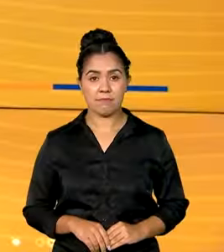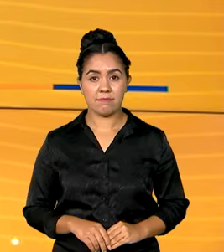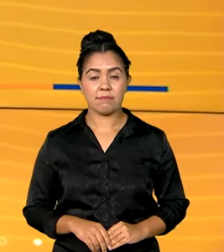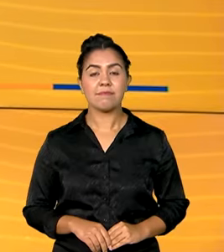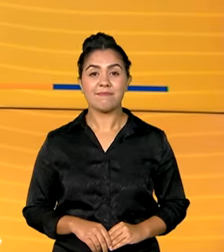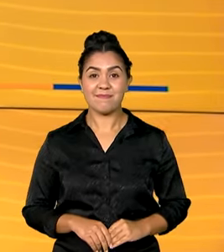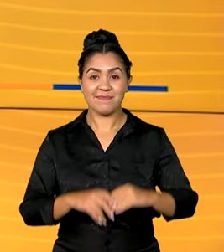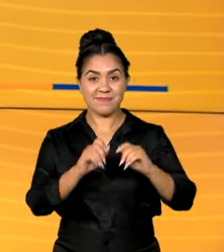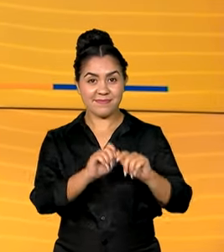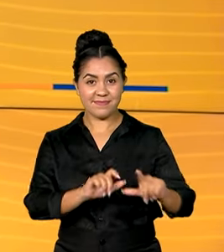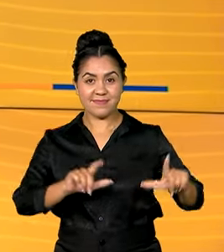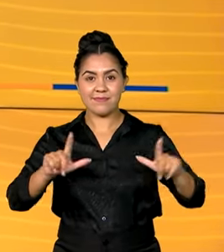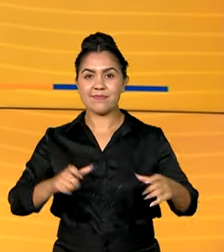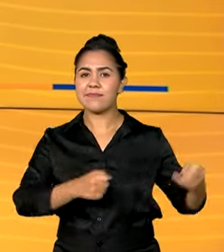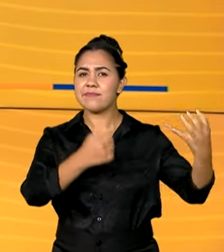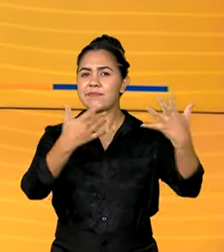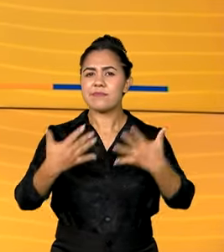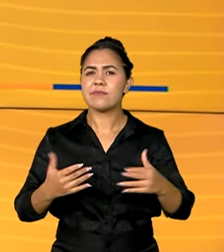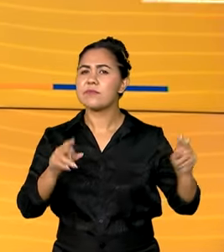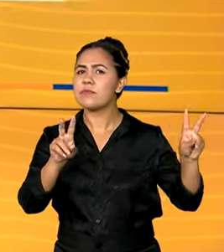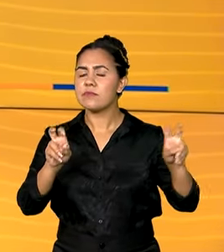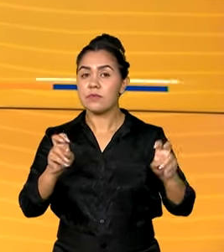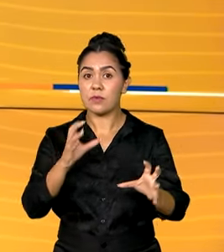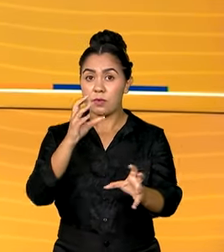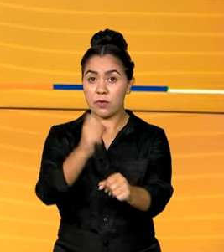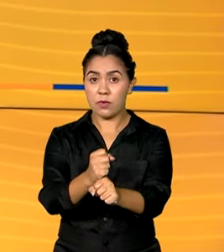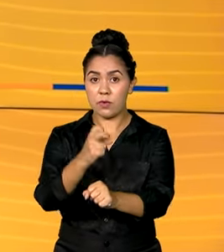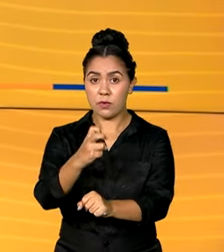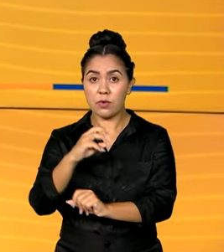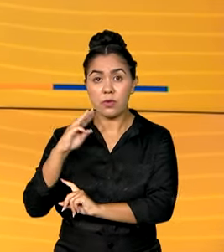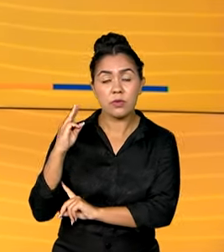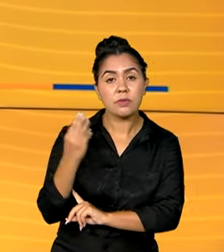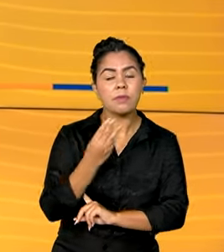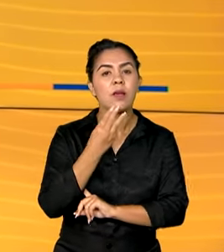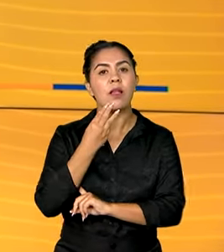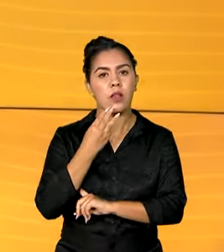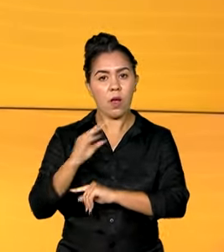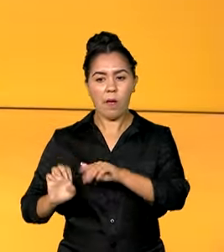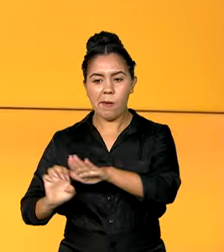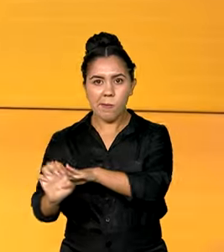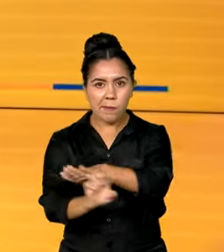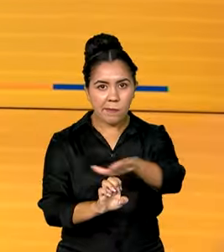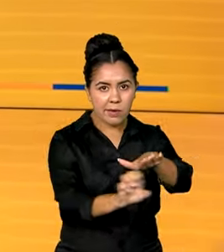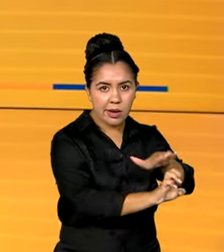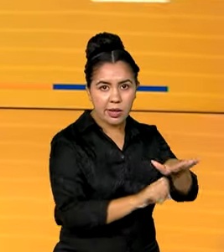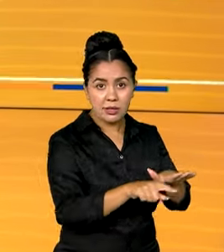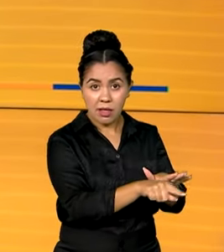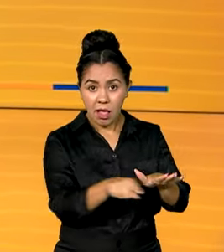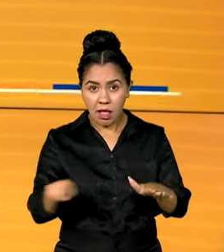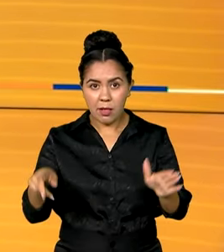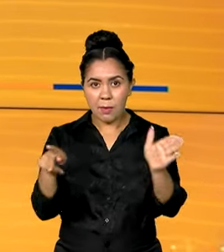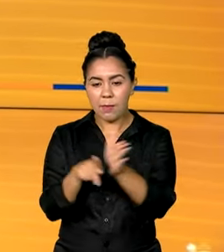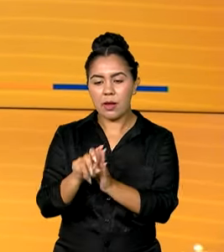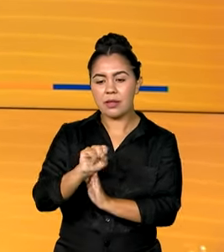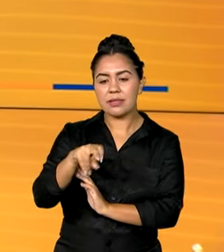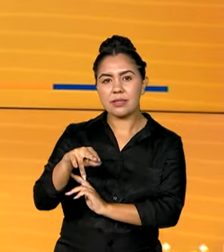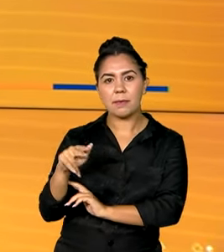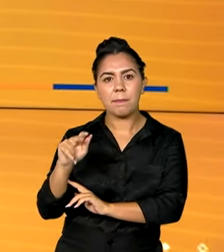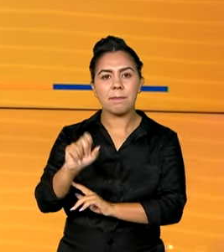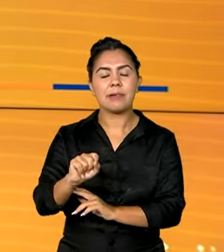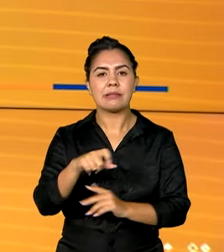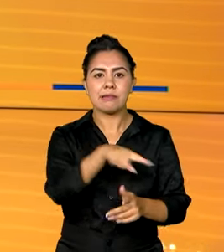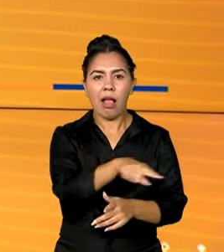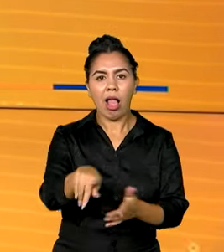Estamos de volta e olha, quase 2 milhões de empresas do Simples Nacional foram notificadas pela Receita Federal para